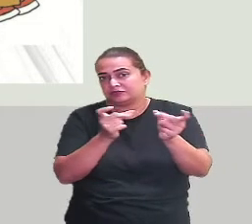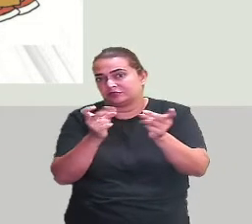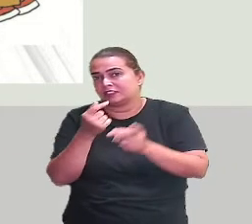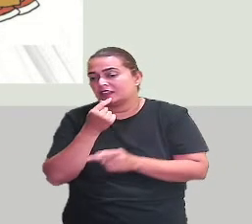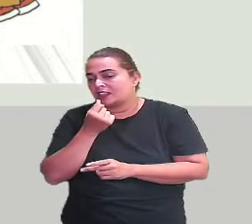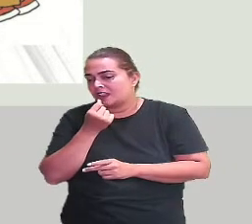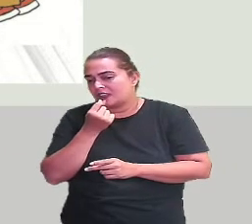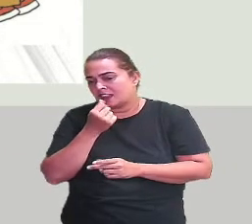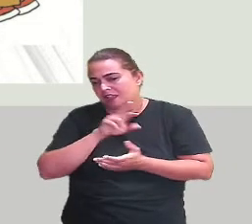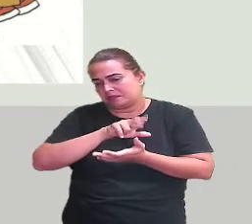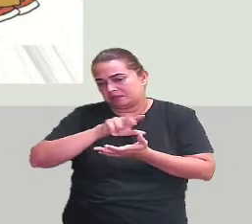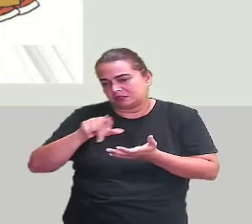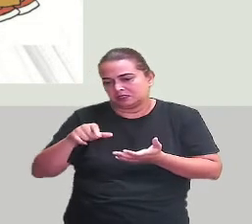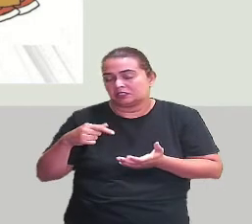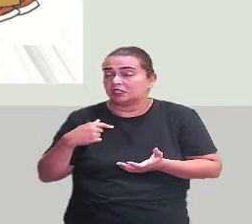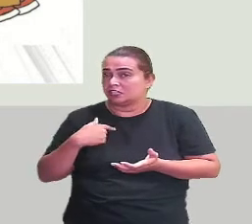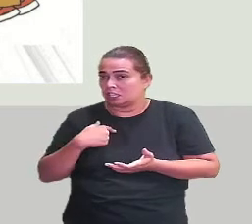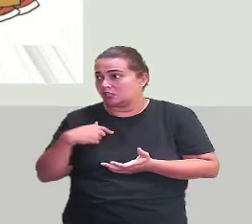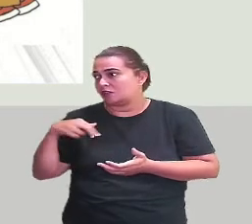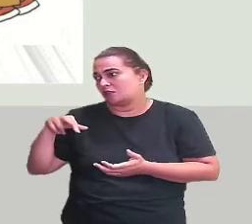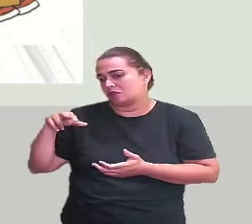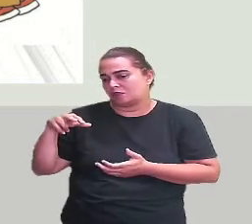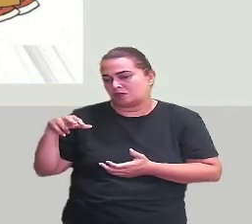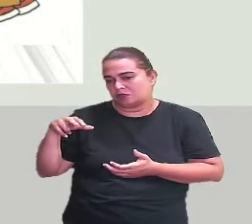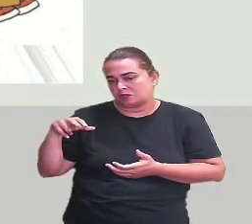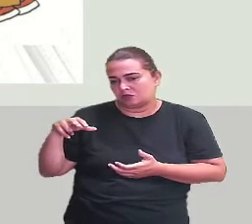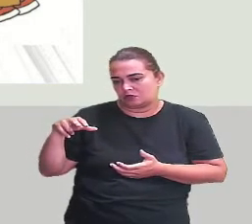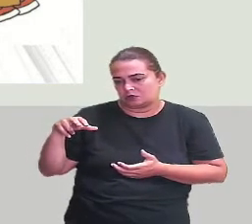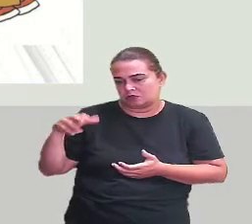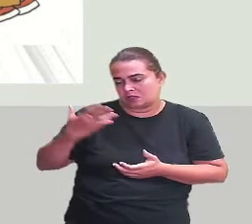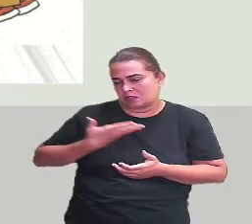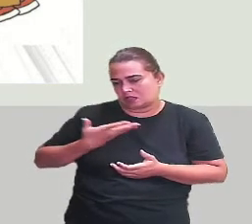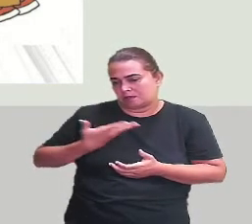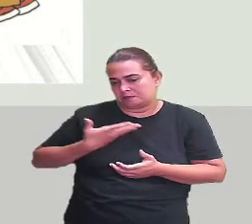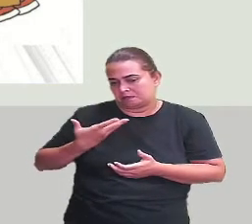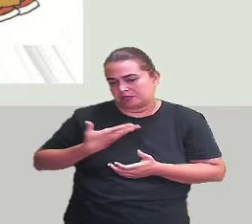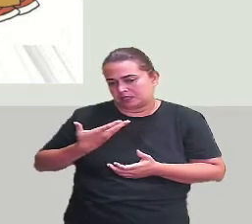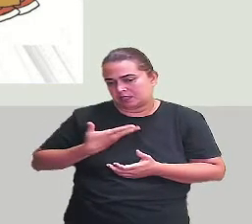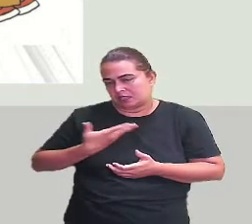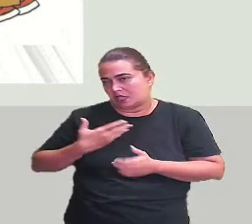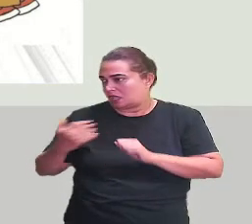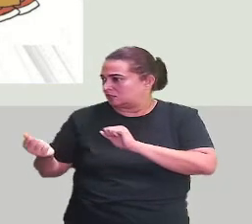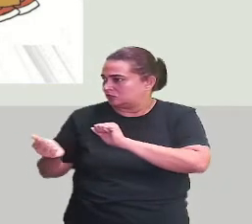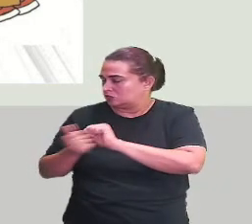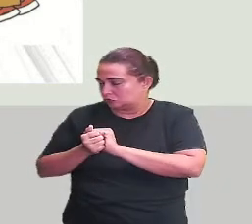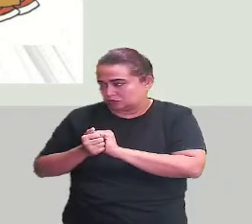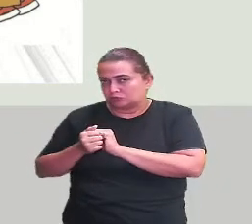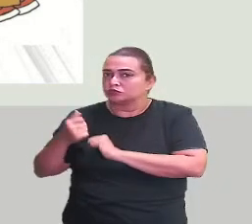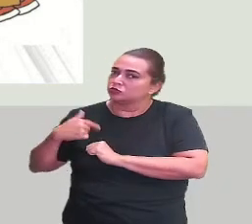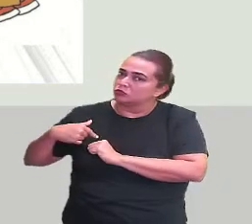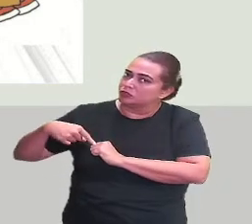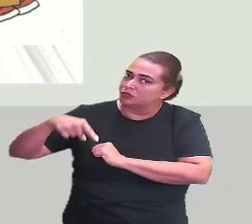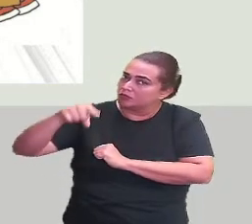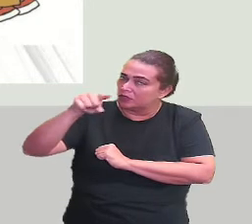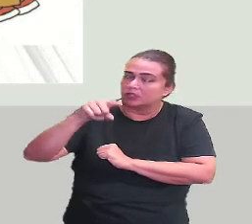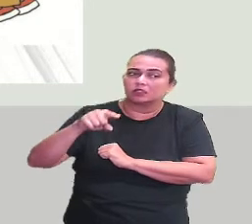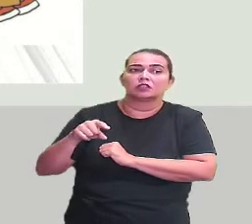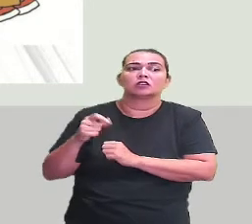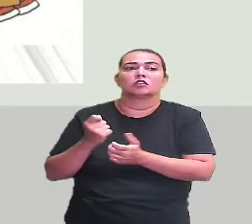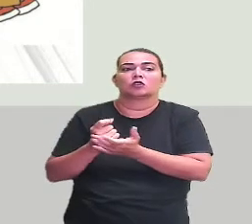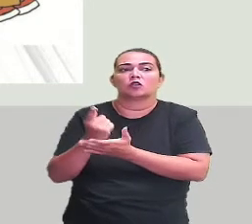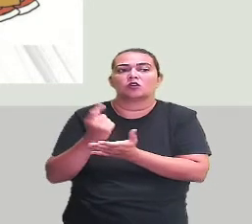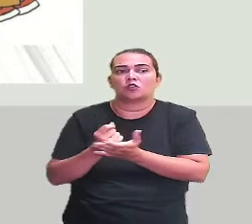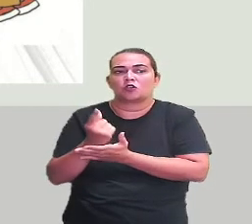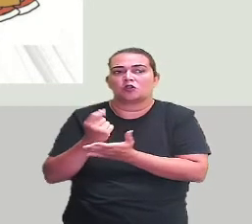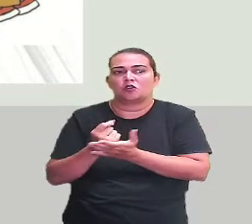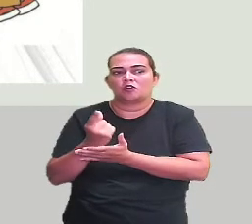Eu e a Caloca, que é o colega dele, sempre compramos autocolantes para a